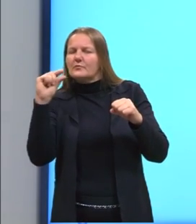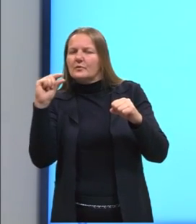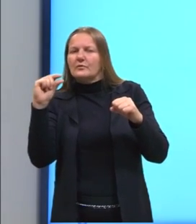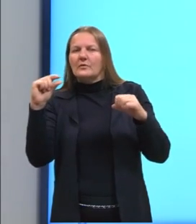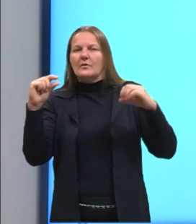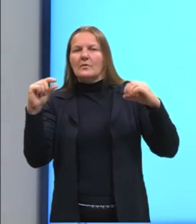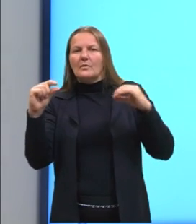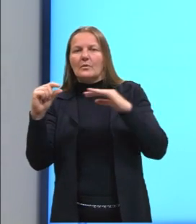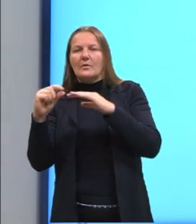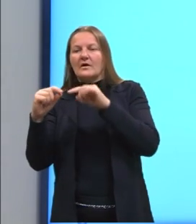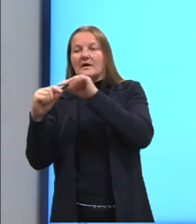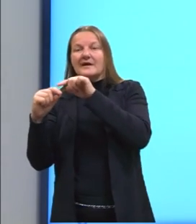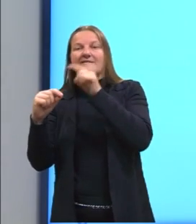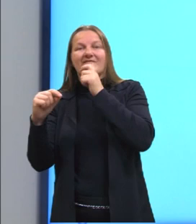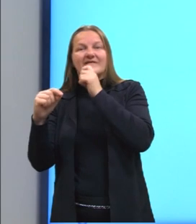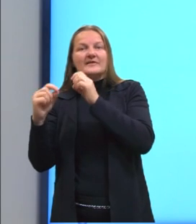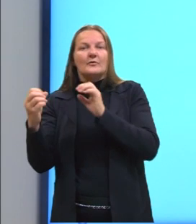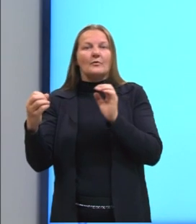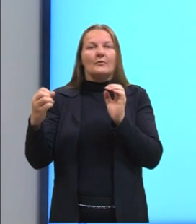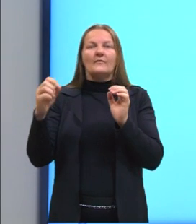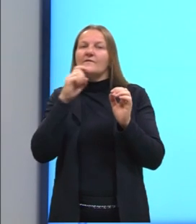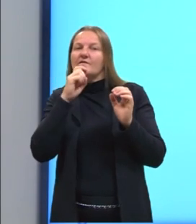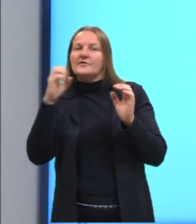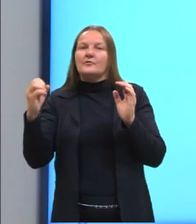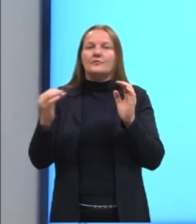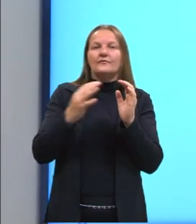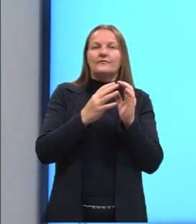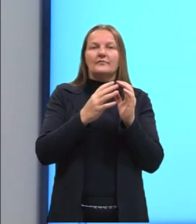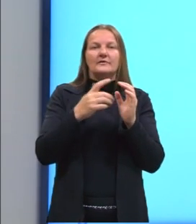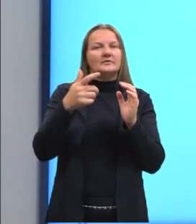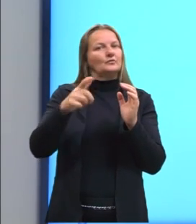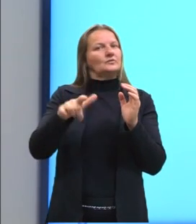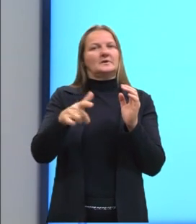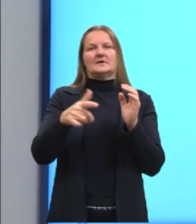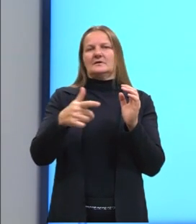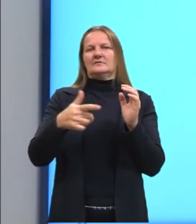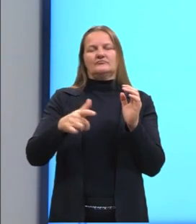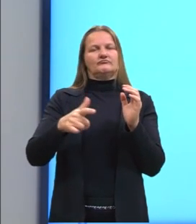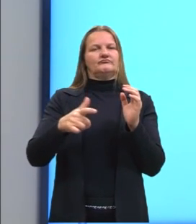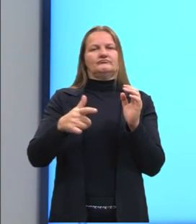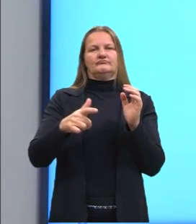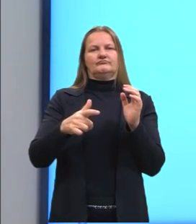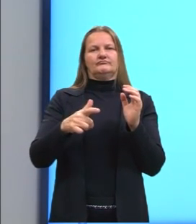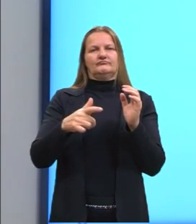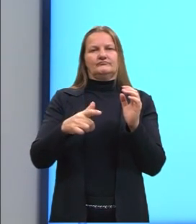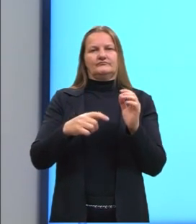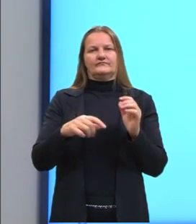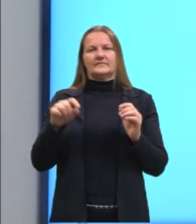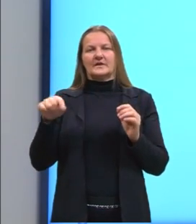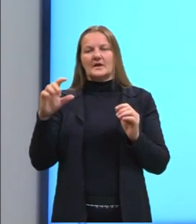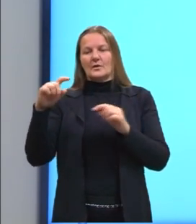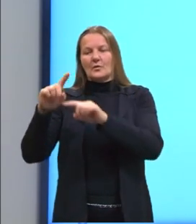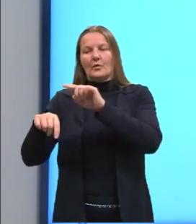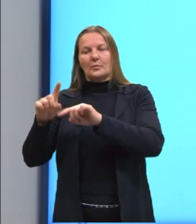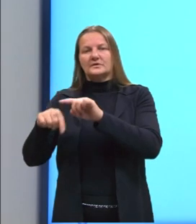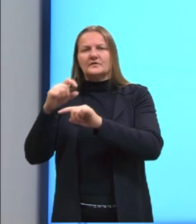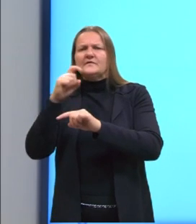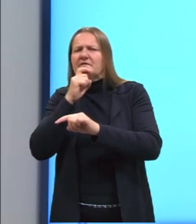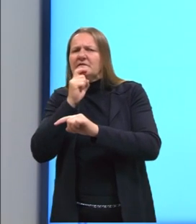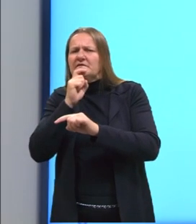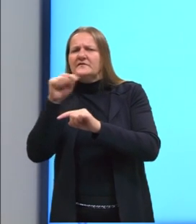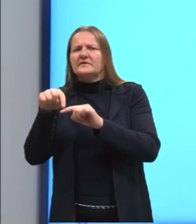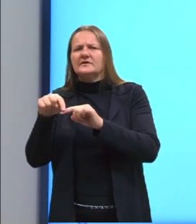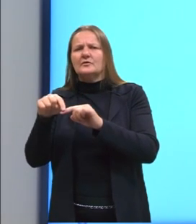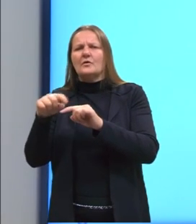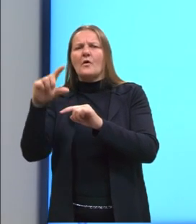pode acontecer o contrário de um corpo frio. Eu vou simplificar assim, chamar de corpo frio. Mas, é um corpo de